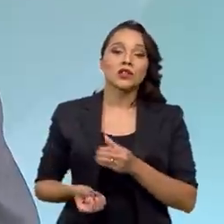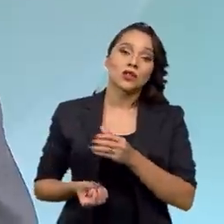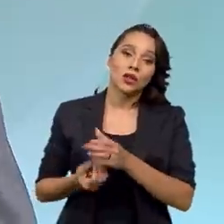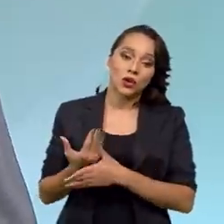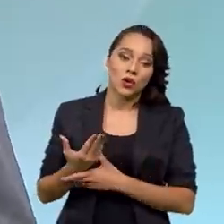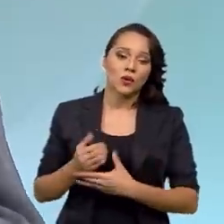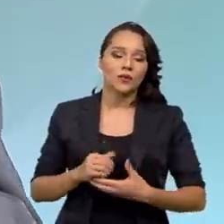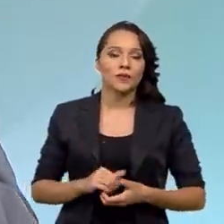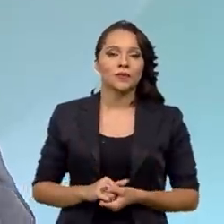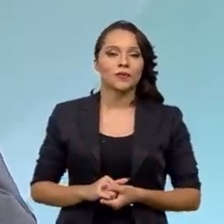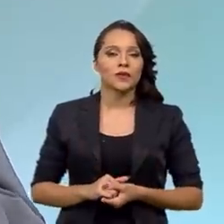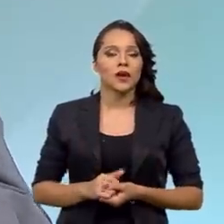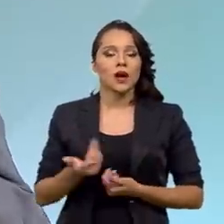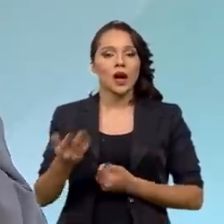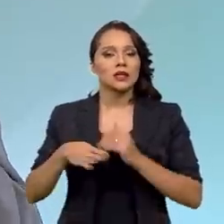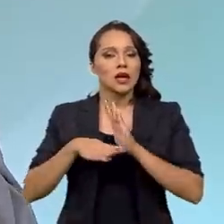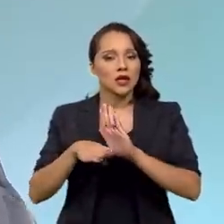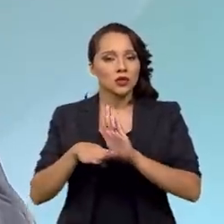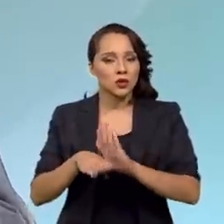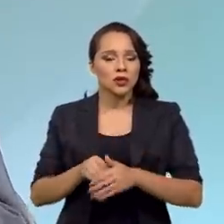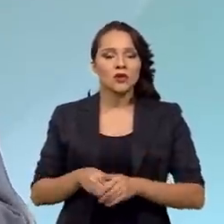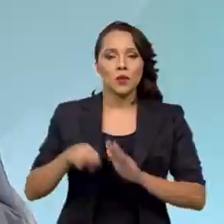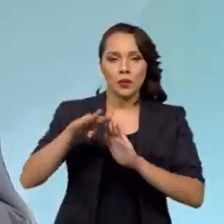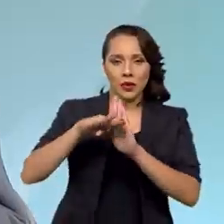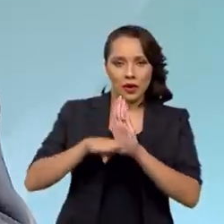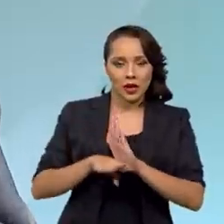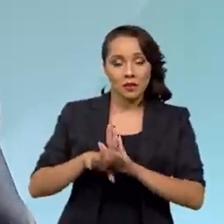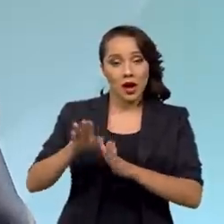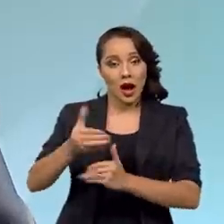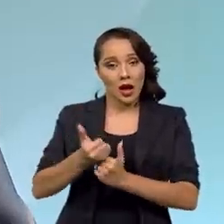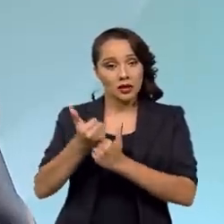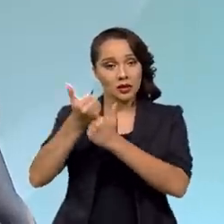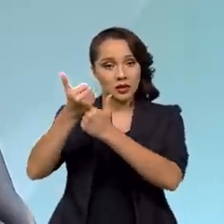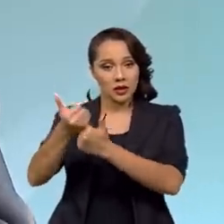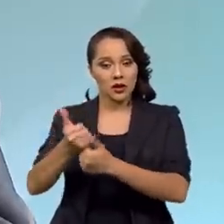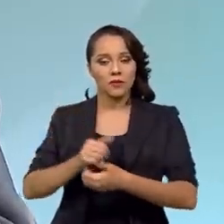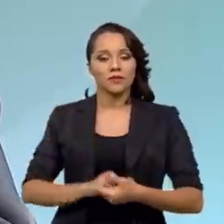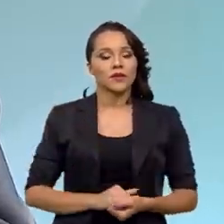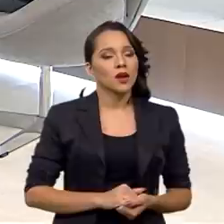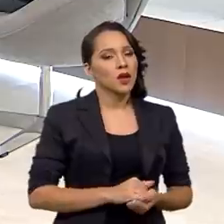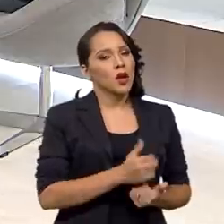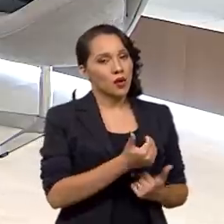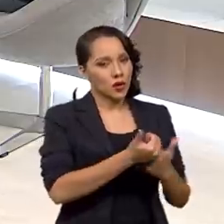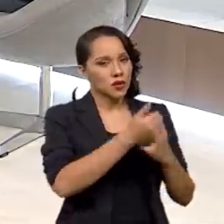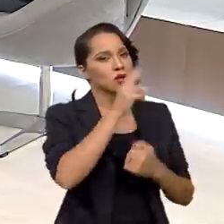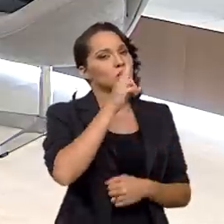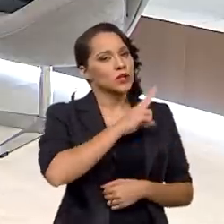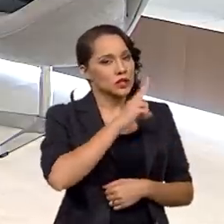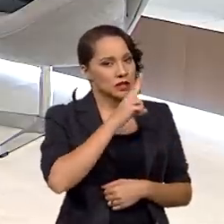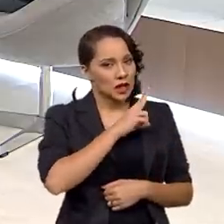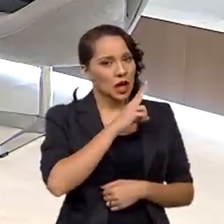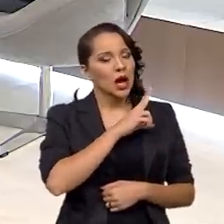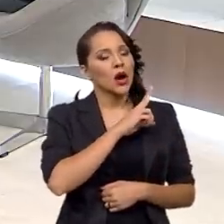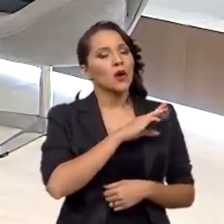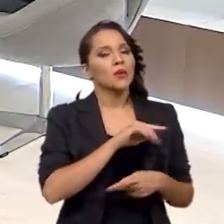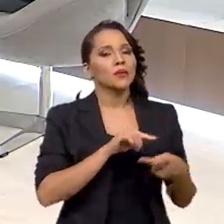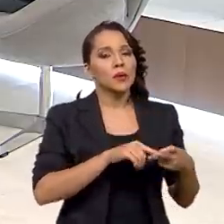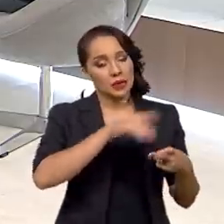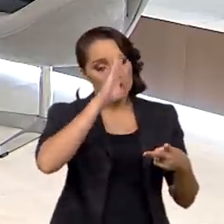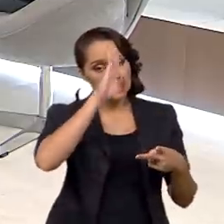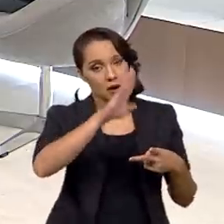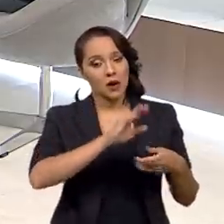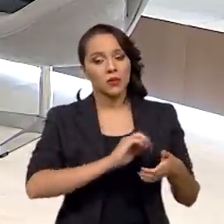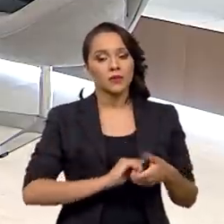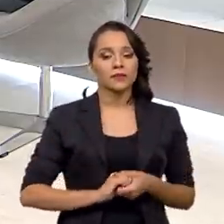os benefícios, nossos programas assistenciais, o auxílio emergencial, o carro-chefe.